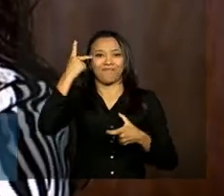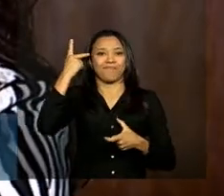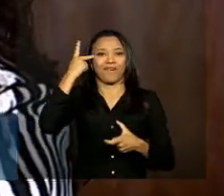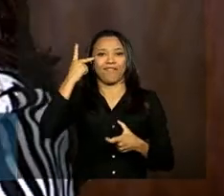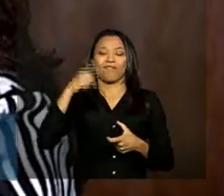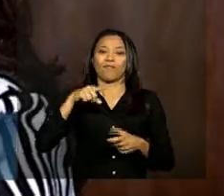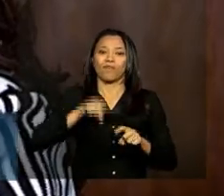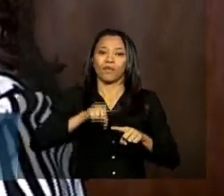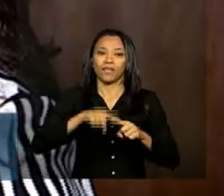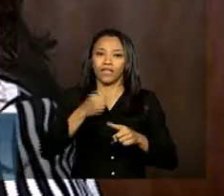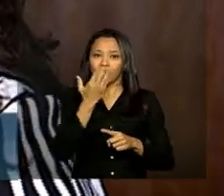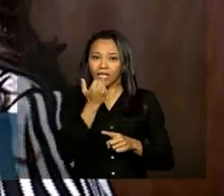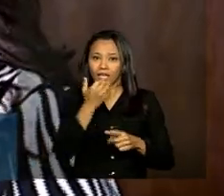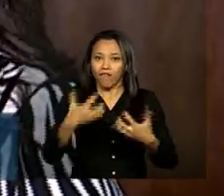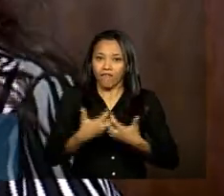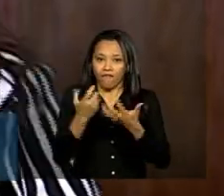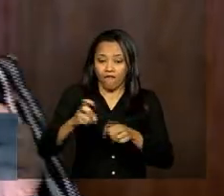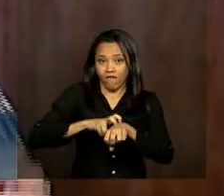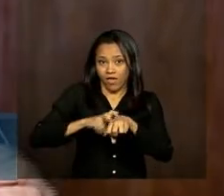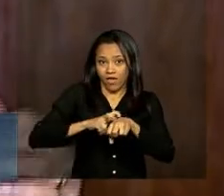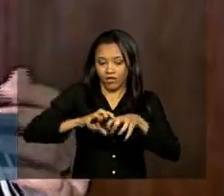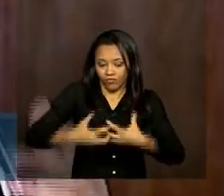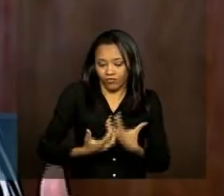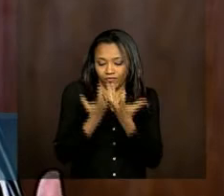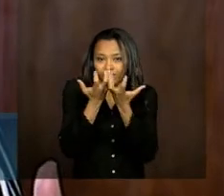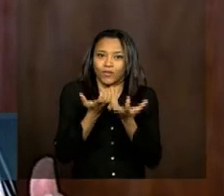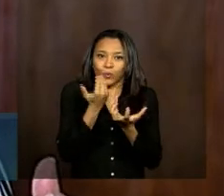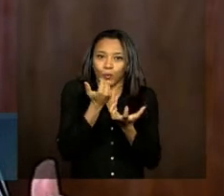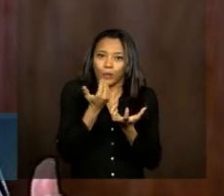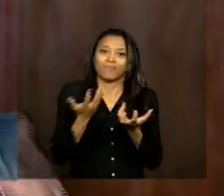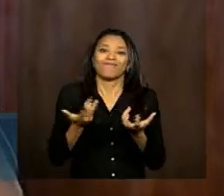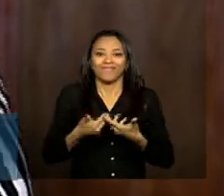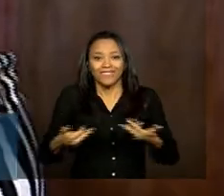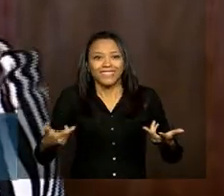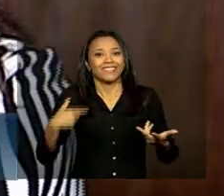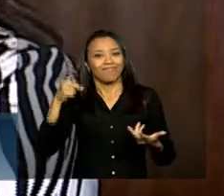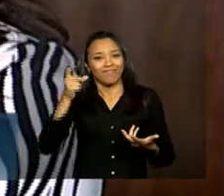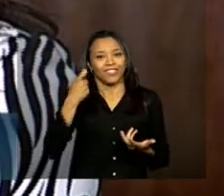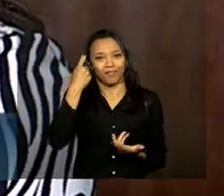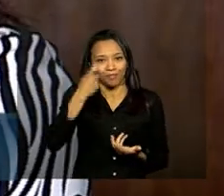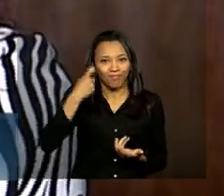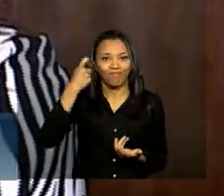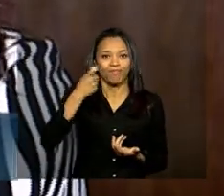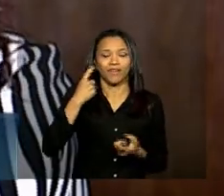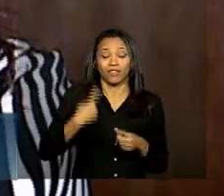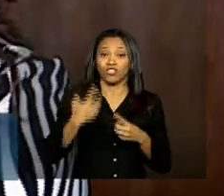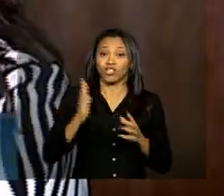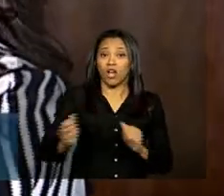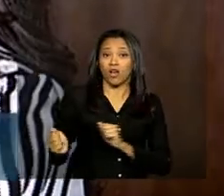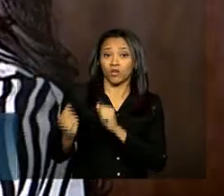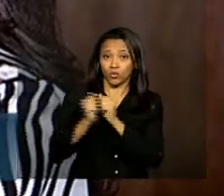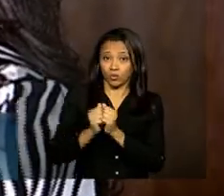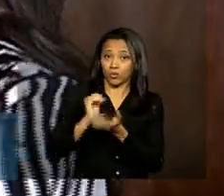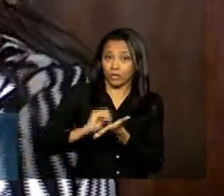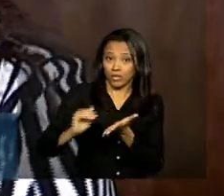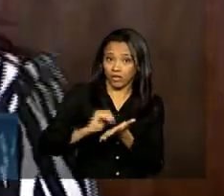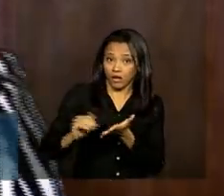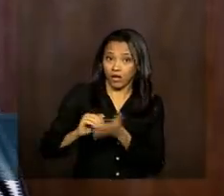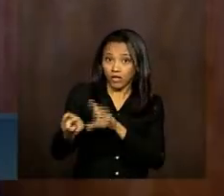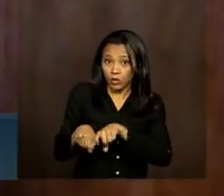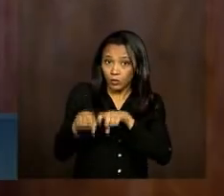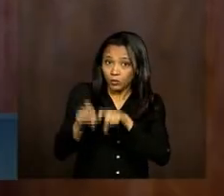verduras e os legumes é um lugar que traz certa preocupação que nós estamos junto com o secretário da agricultura de São Paulo